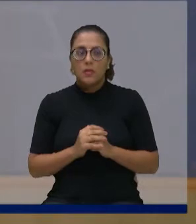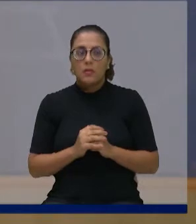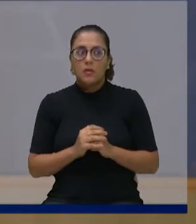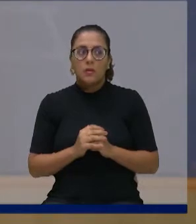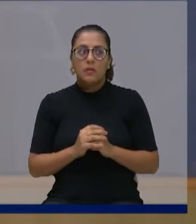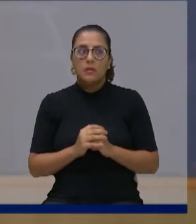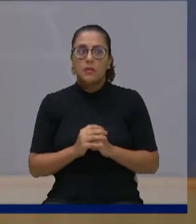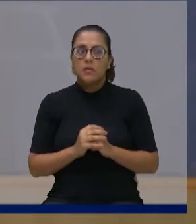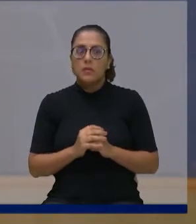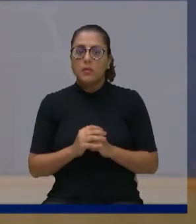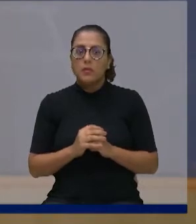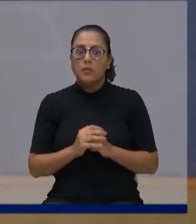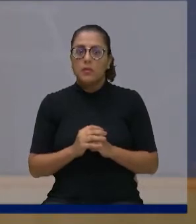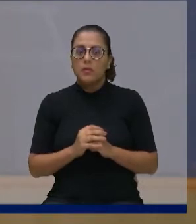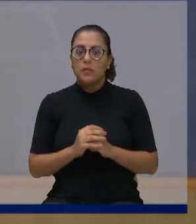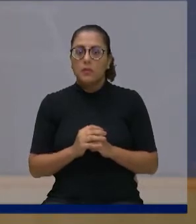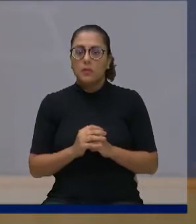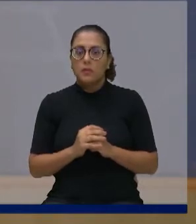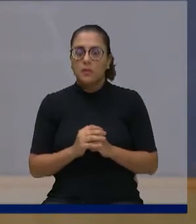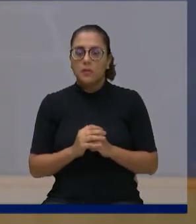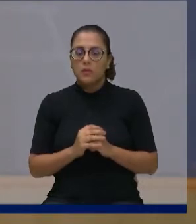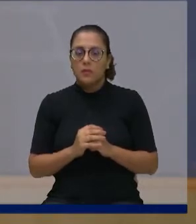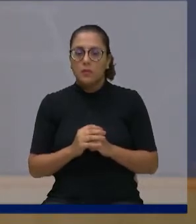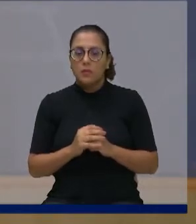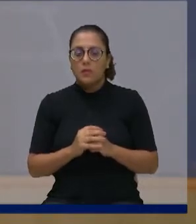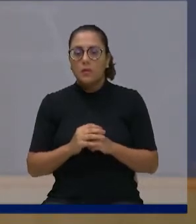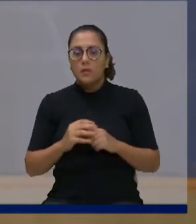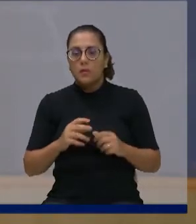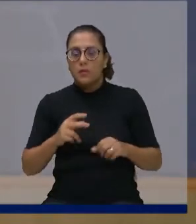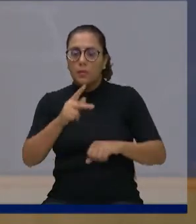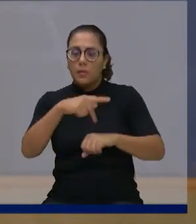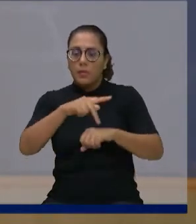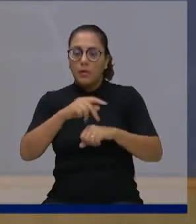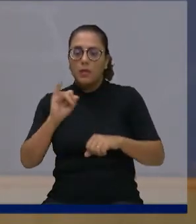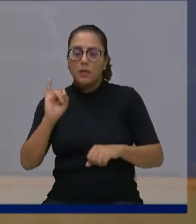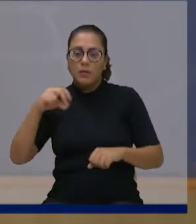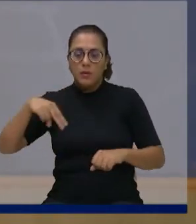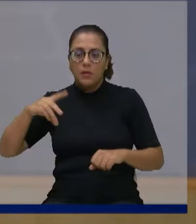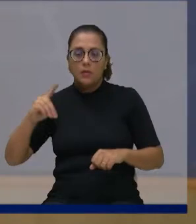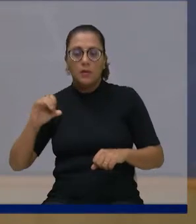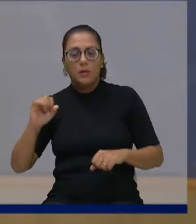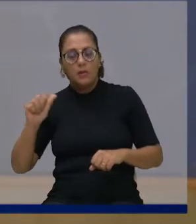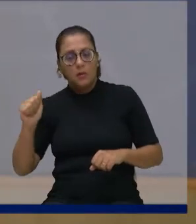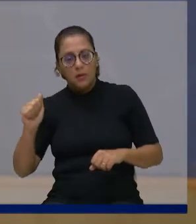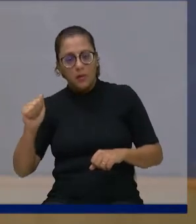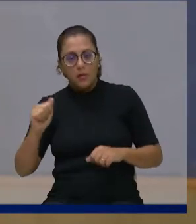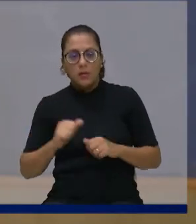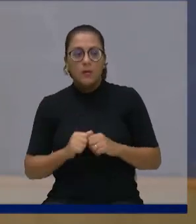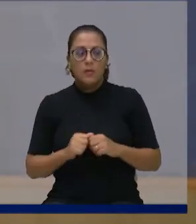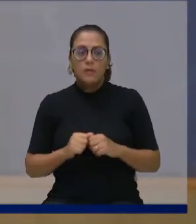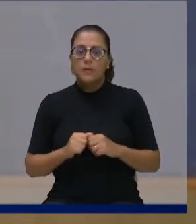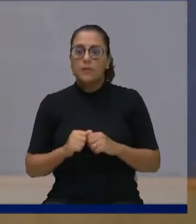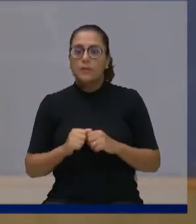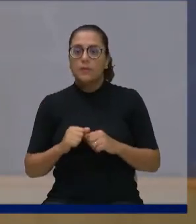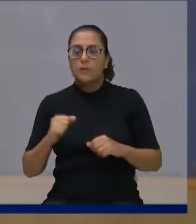Ou melhor, sobre a viagem do vereador juvenil à Índia.